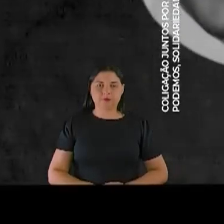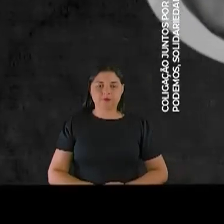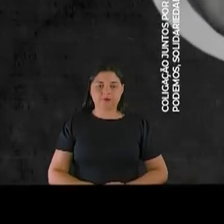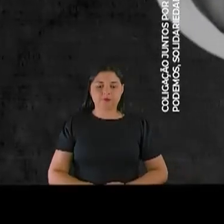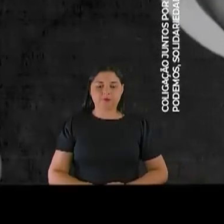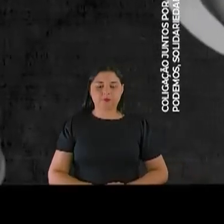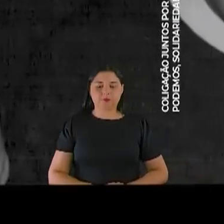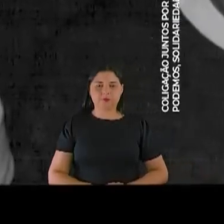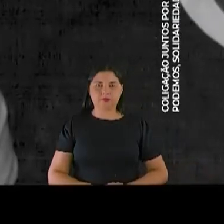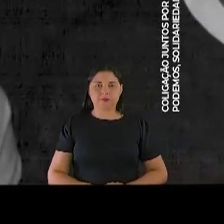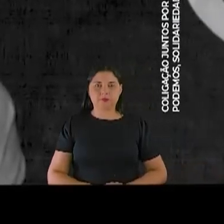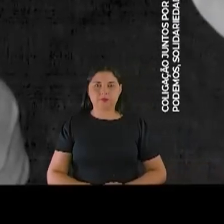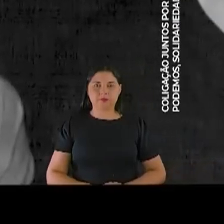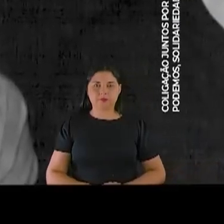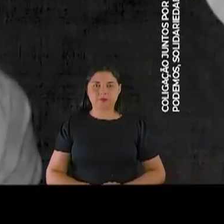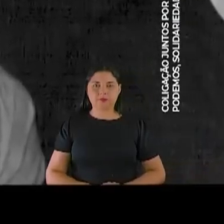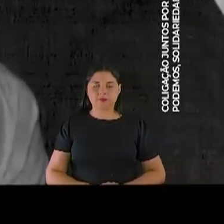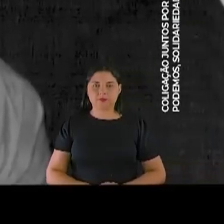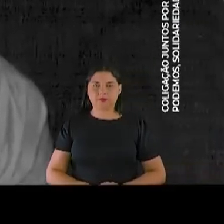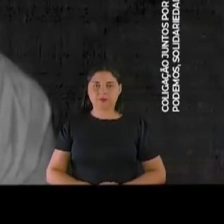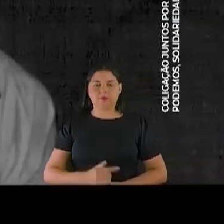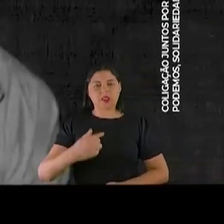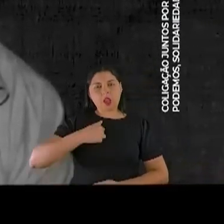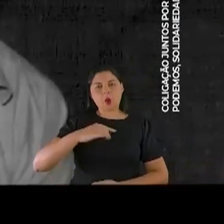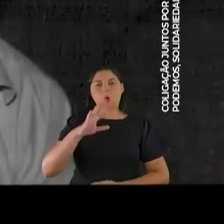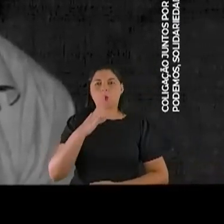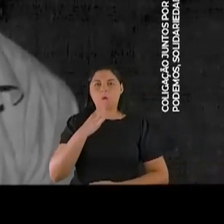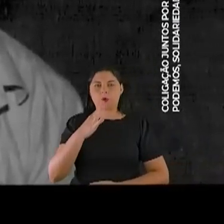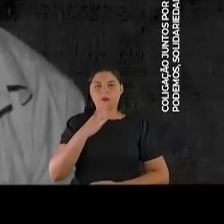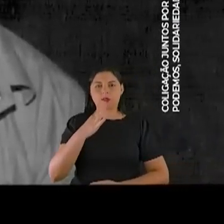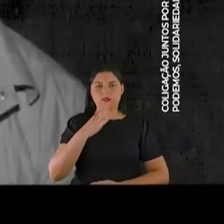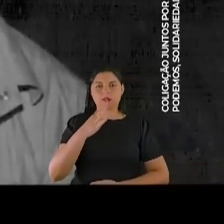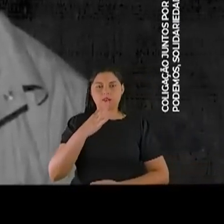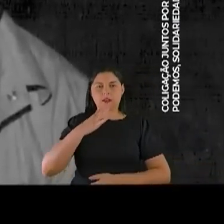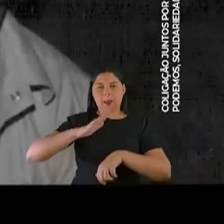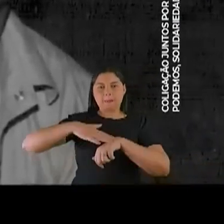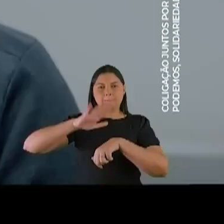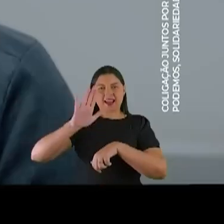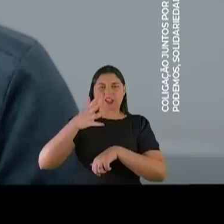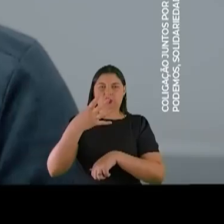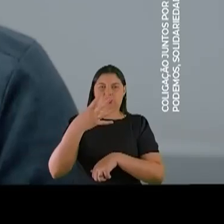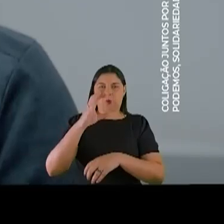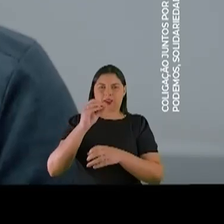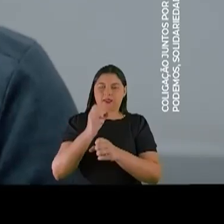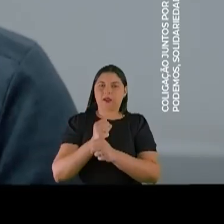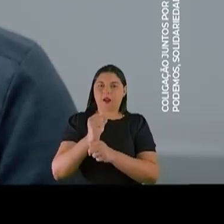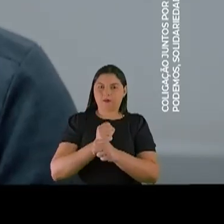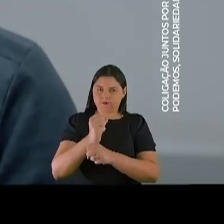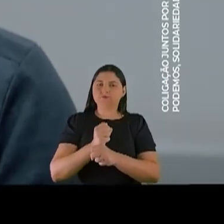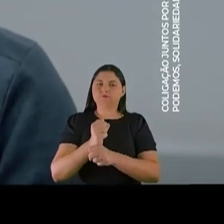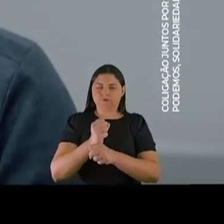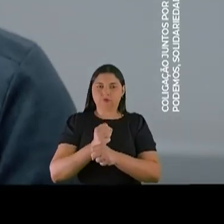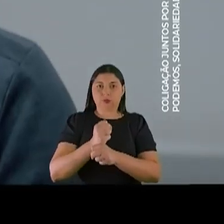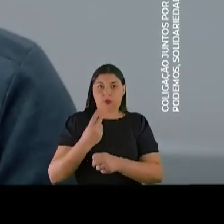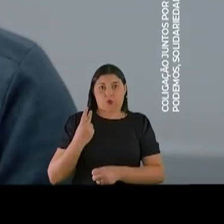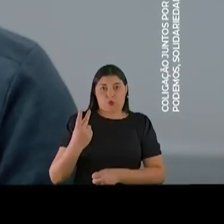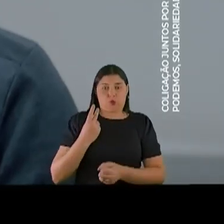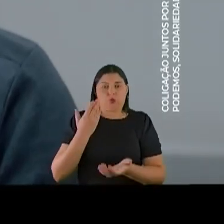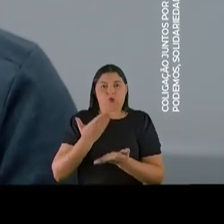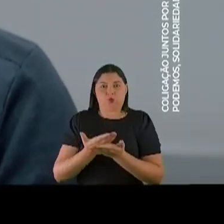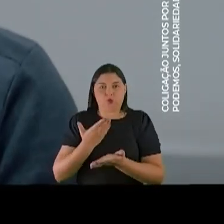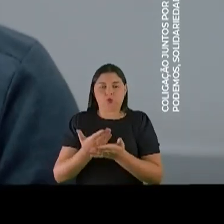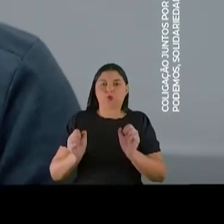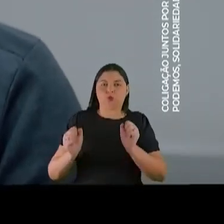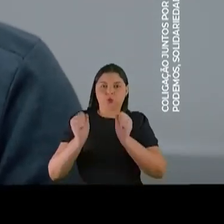Eu conheço Botelho há mais de 40 anos, para ser sincero. Nós estudamos juntos, fizemos o mesmo curso na Universidade